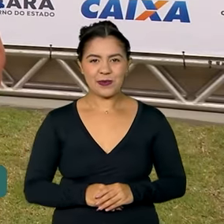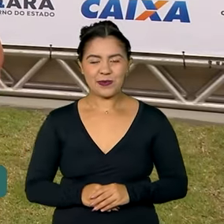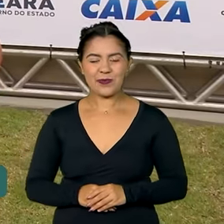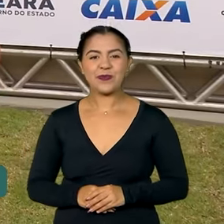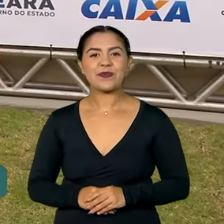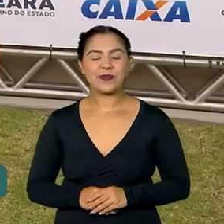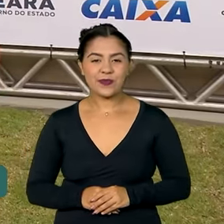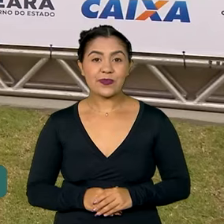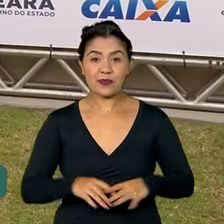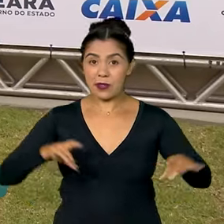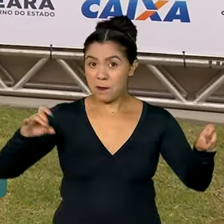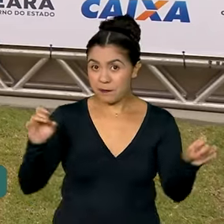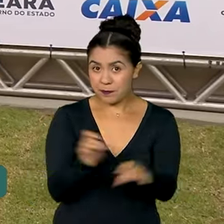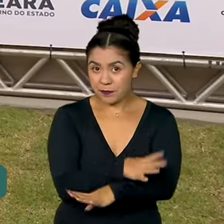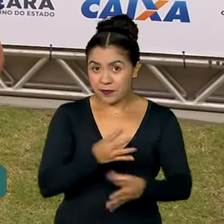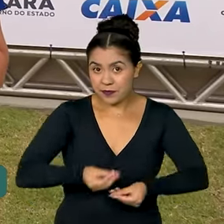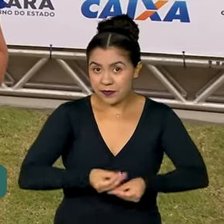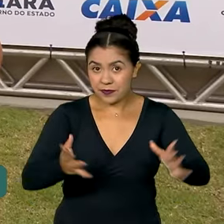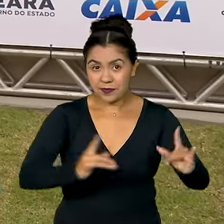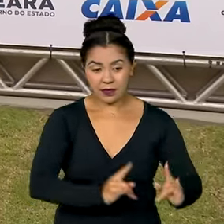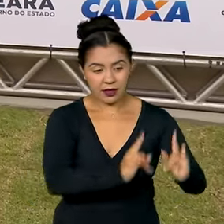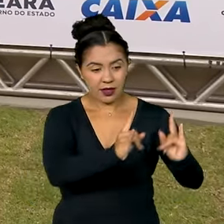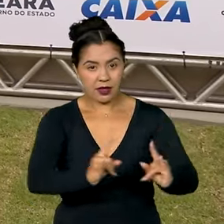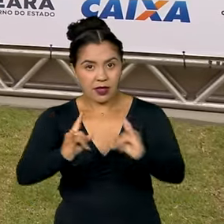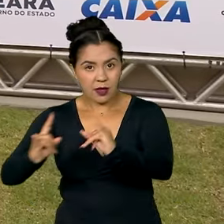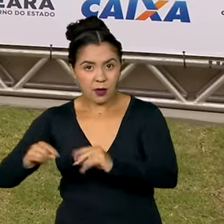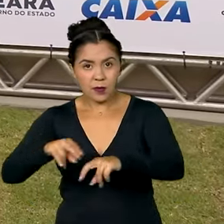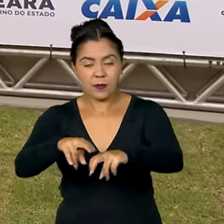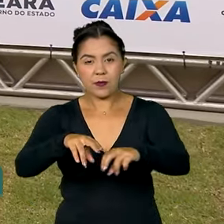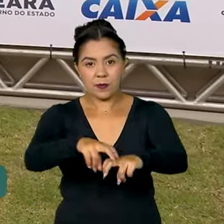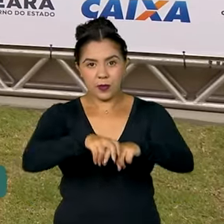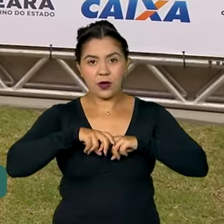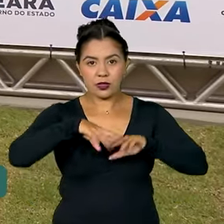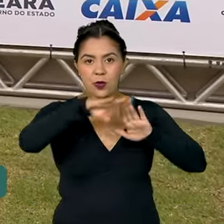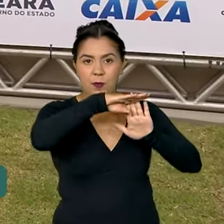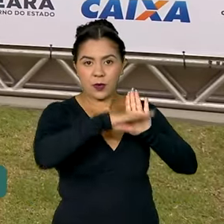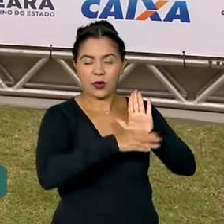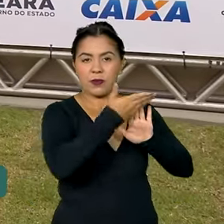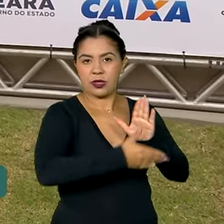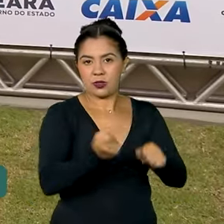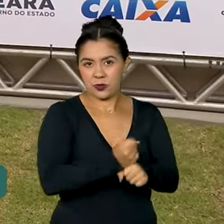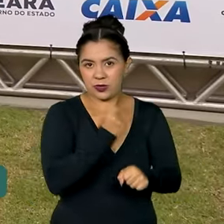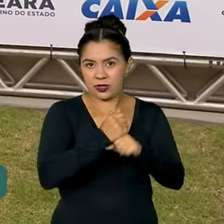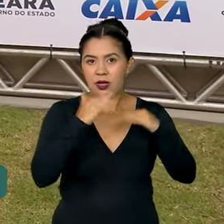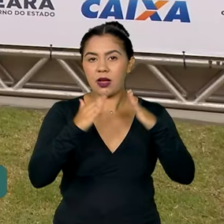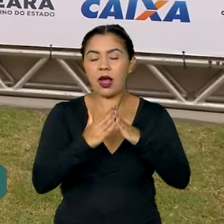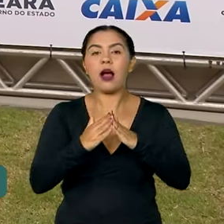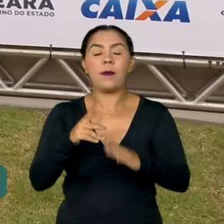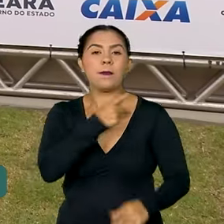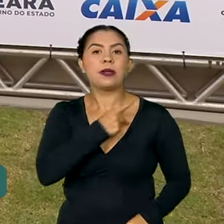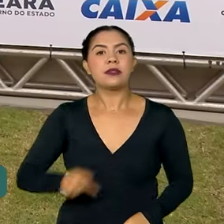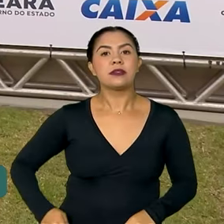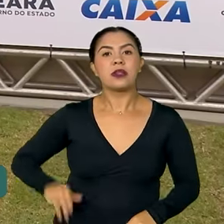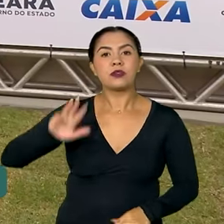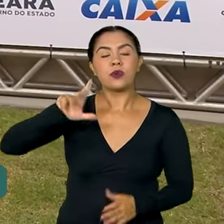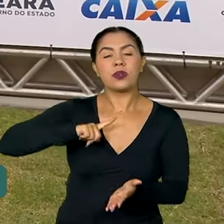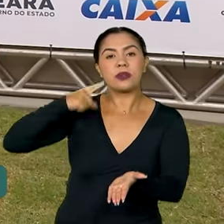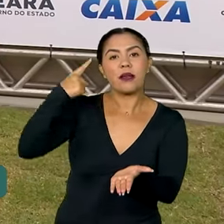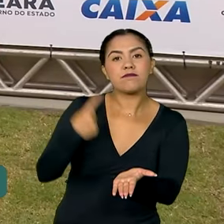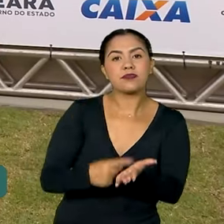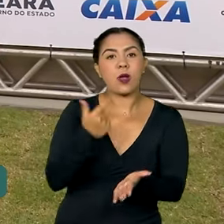E após a entrega do residencial do Minha Casa Minha Vida, o presidente Lula também participa aqui em Fortaleza da entrega de